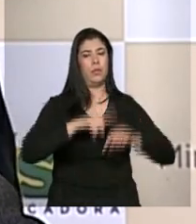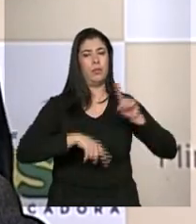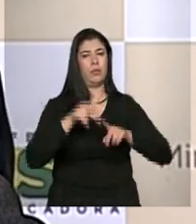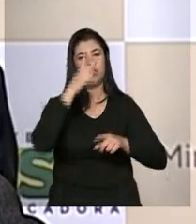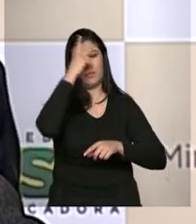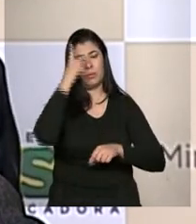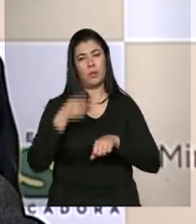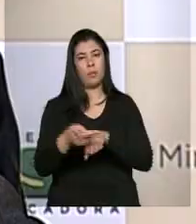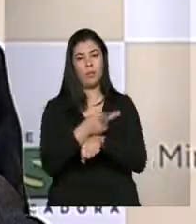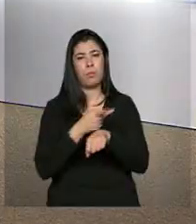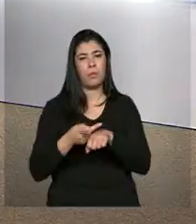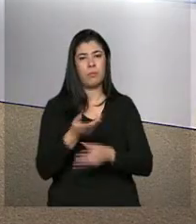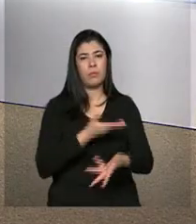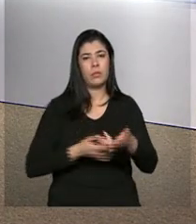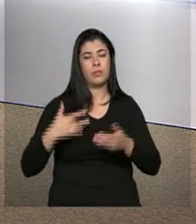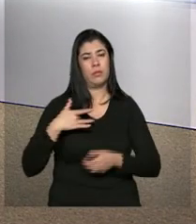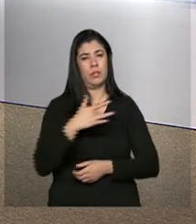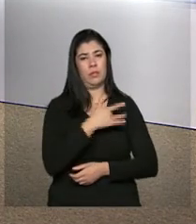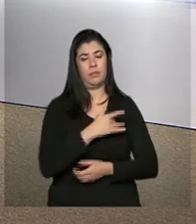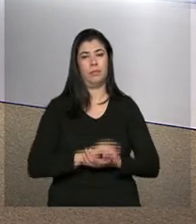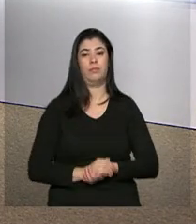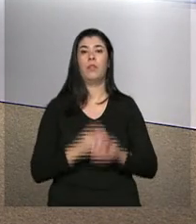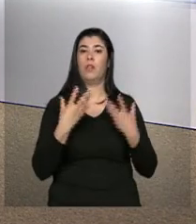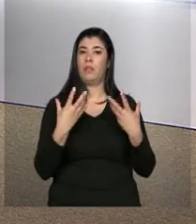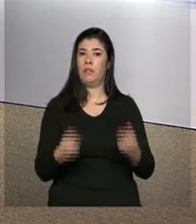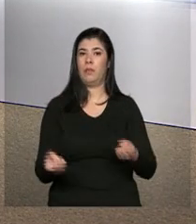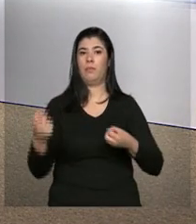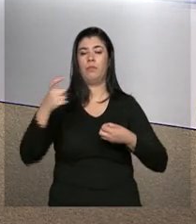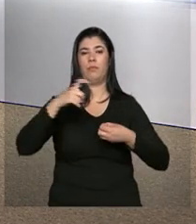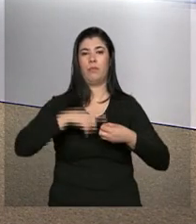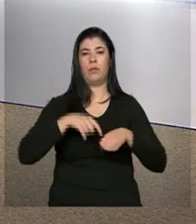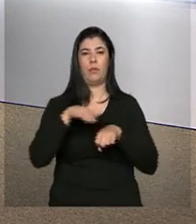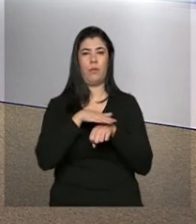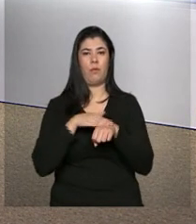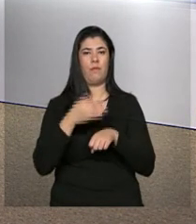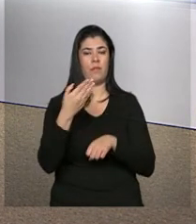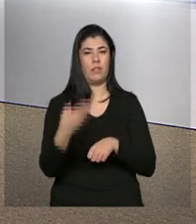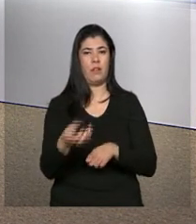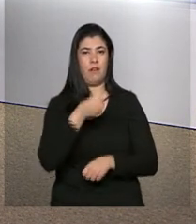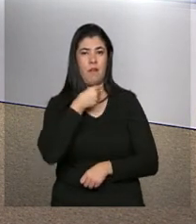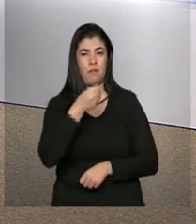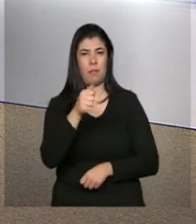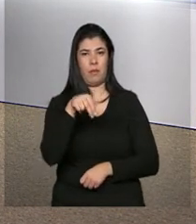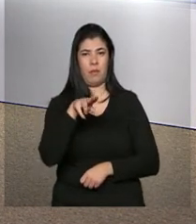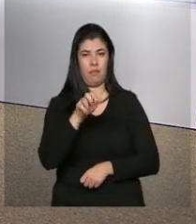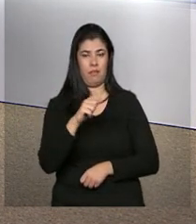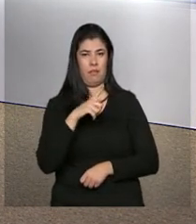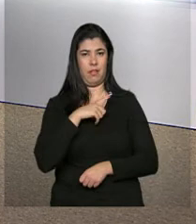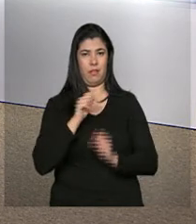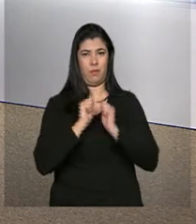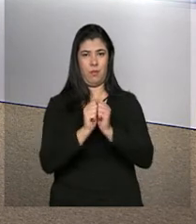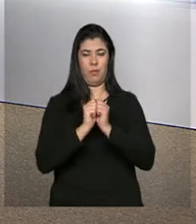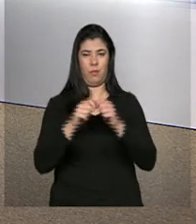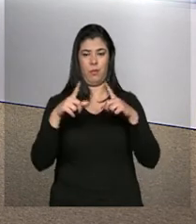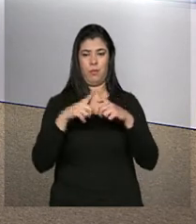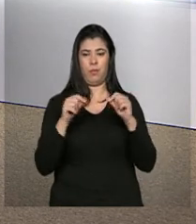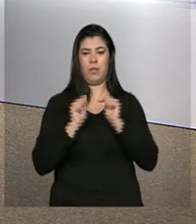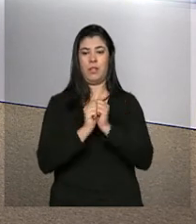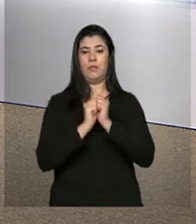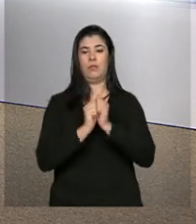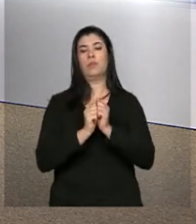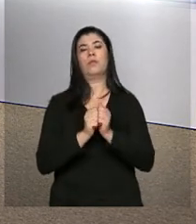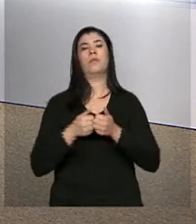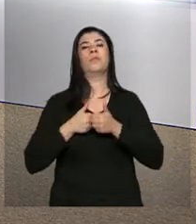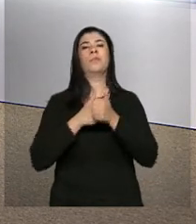procurar serviços de saúde. E vamos voltar a conversar com a Ana Gabriela Salles, que está no Palácio do Planalto, para acompanhar a